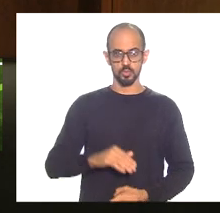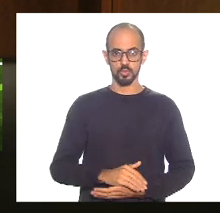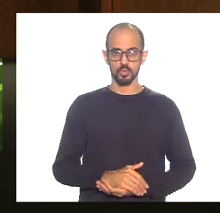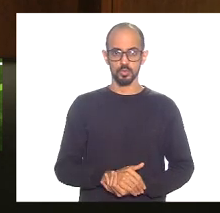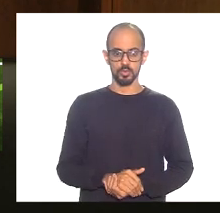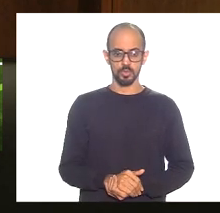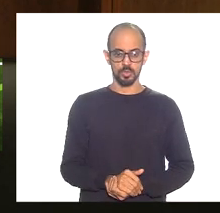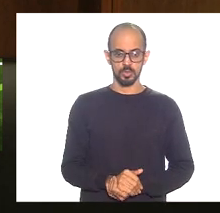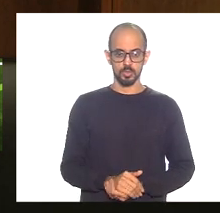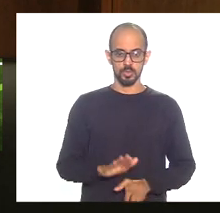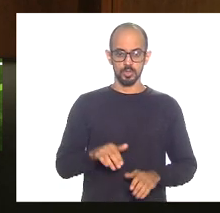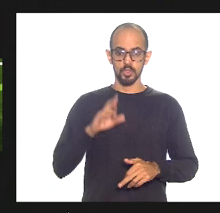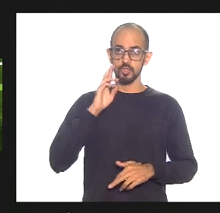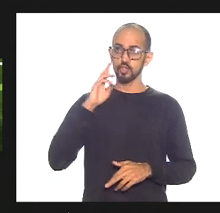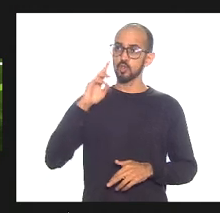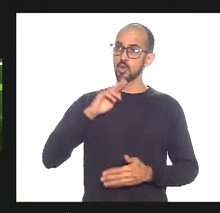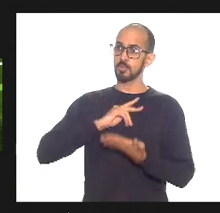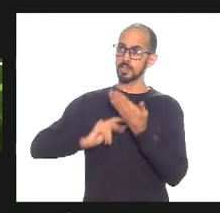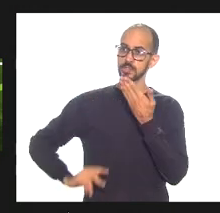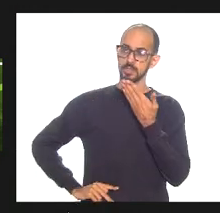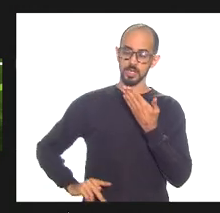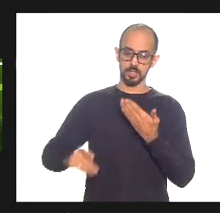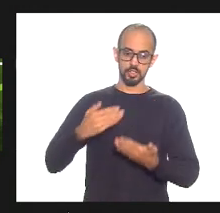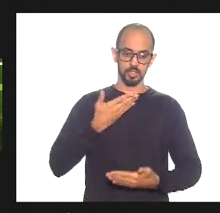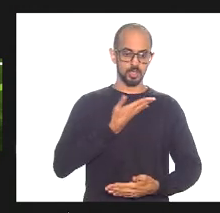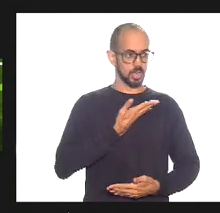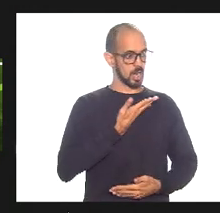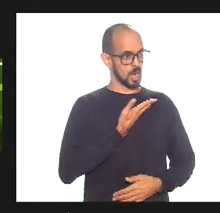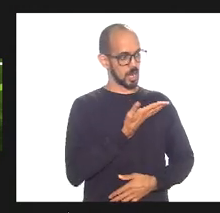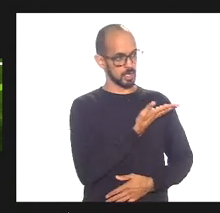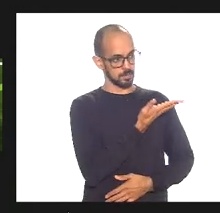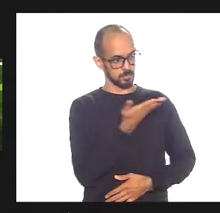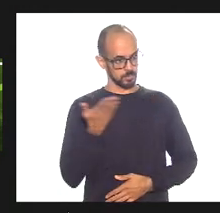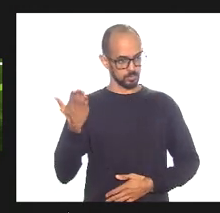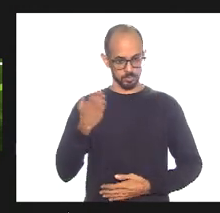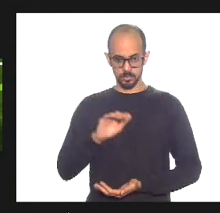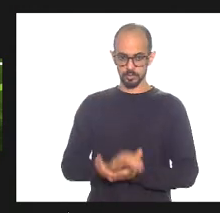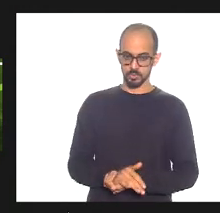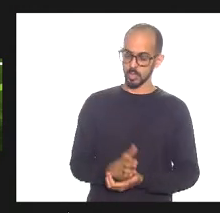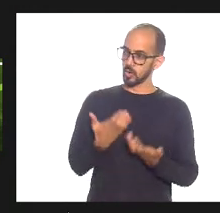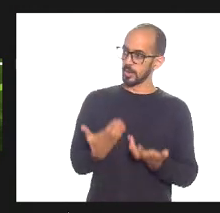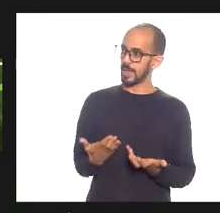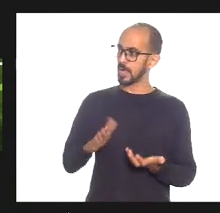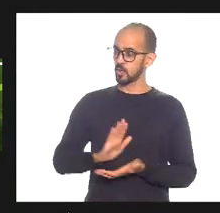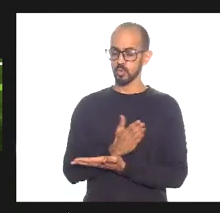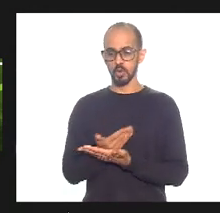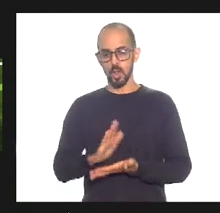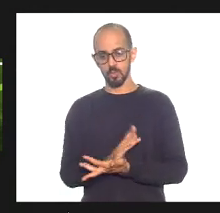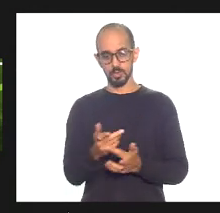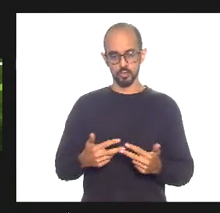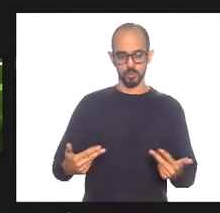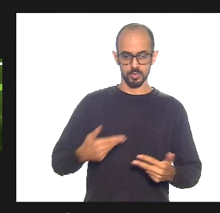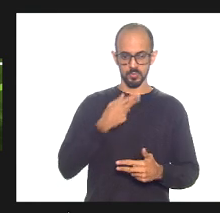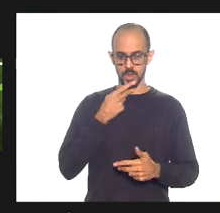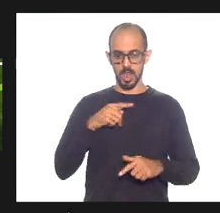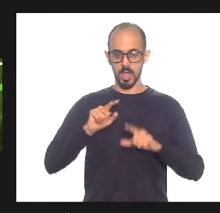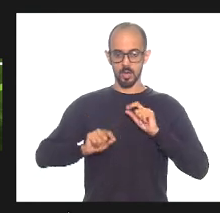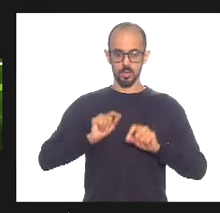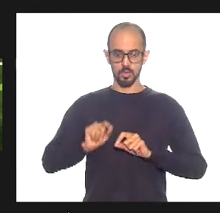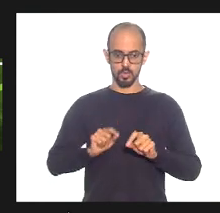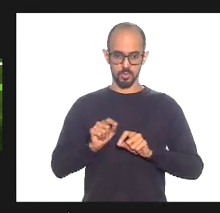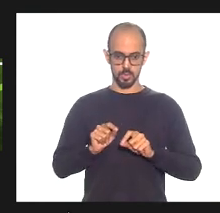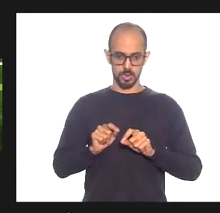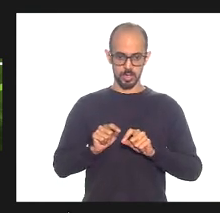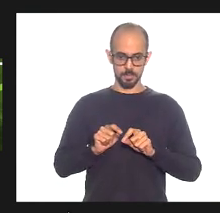senhor presidente caríssimos colegas eu queria apenas em alguns pontos dizer senhor presidente fazer uma